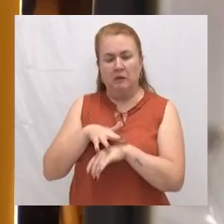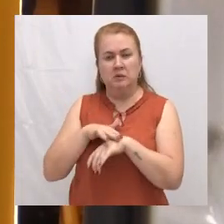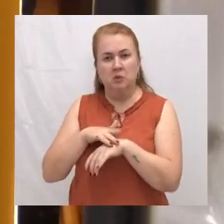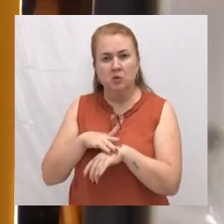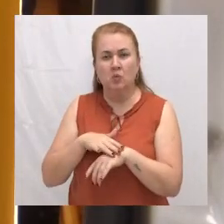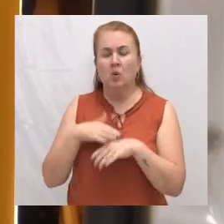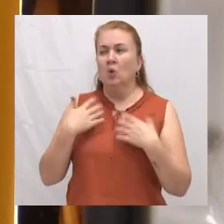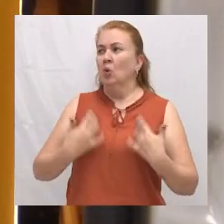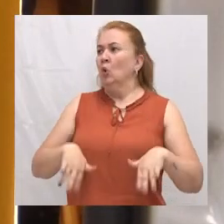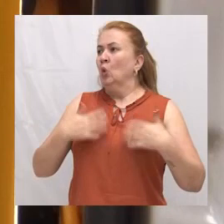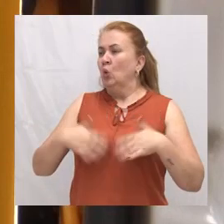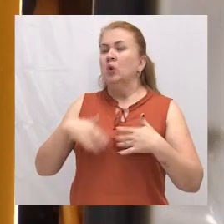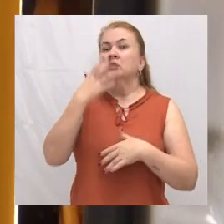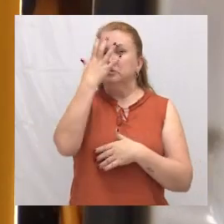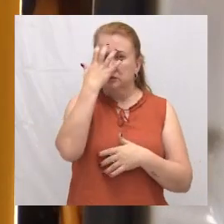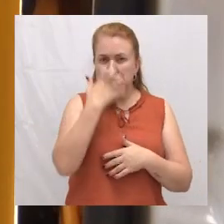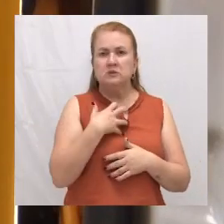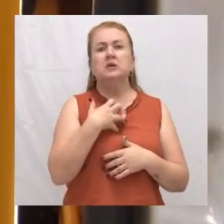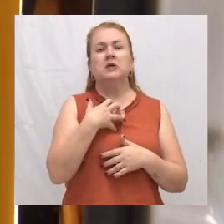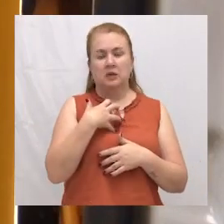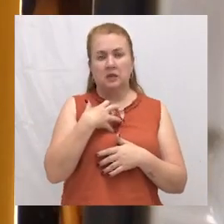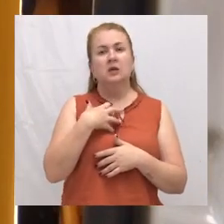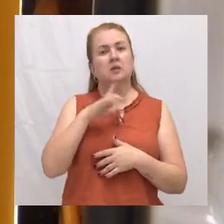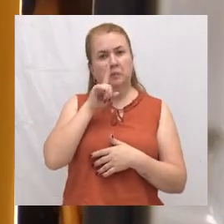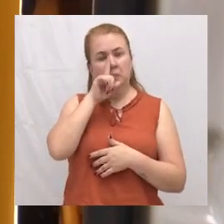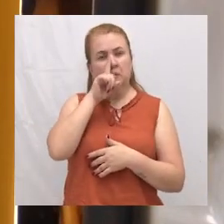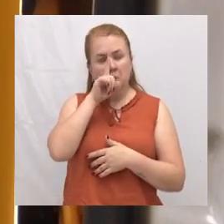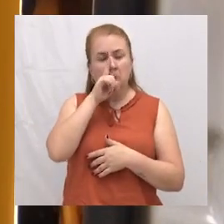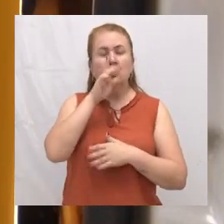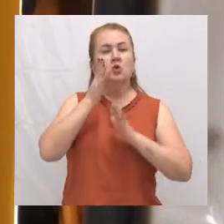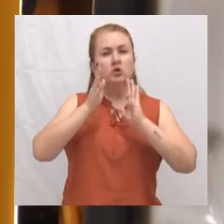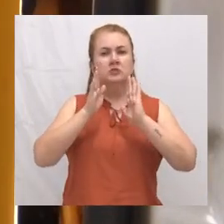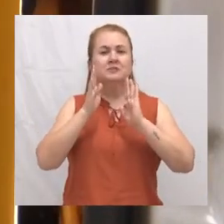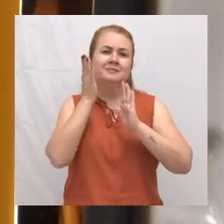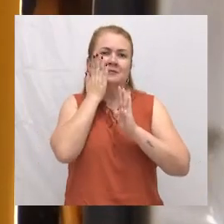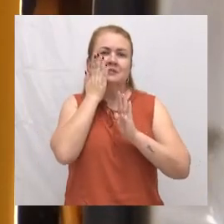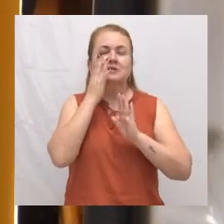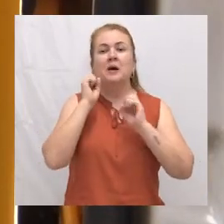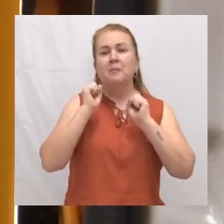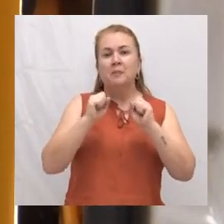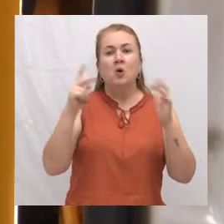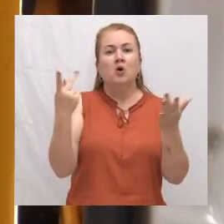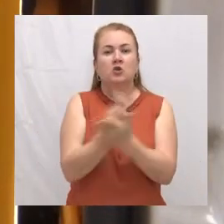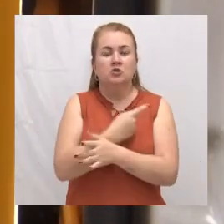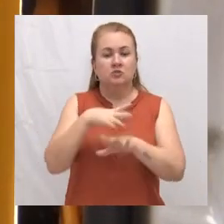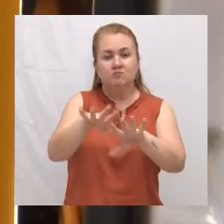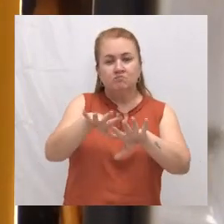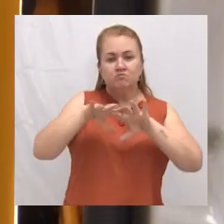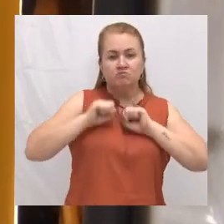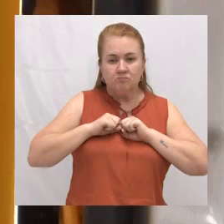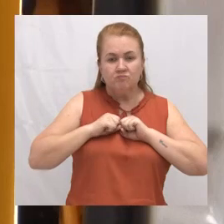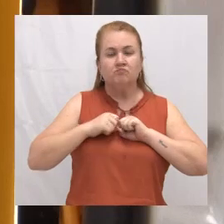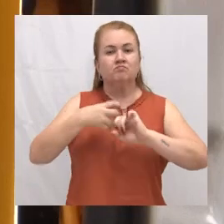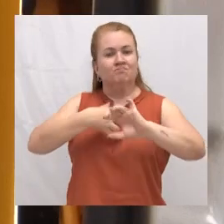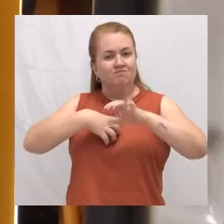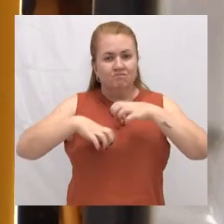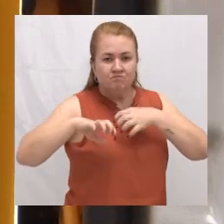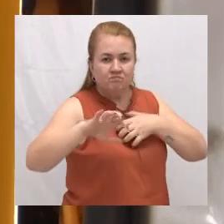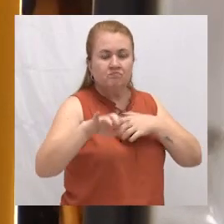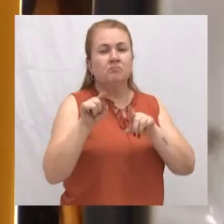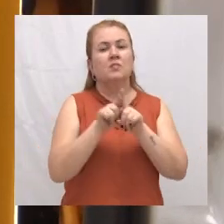grave, uma doença que você pode, em qualquer momento, estar no lugar do outro,